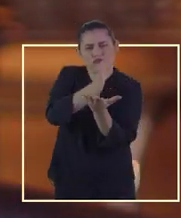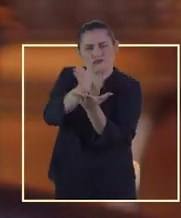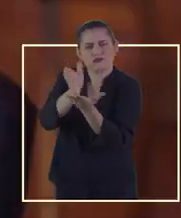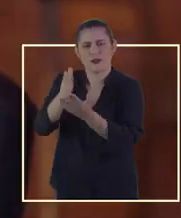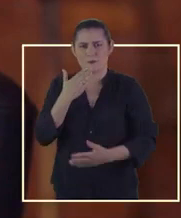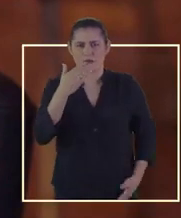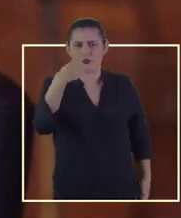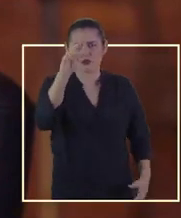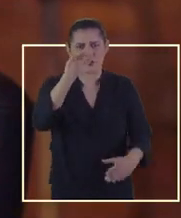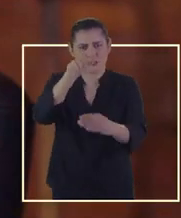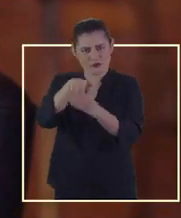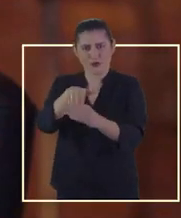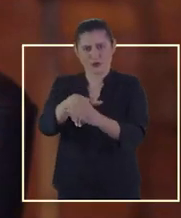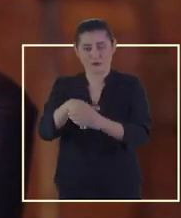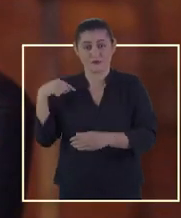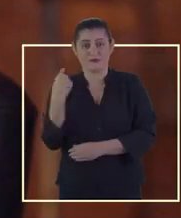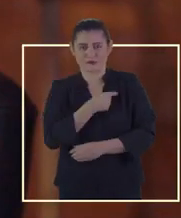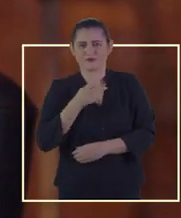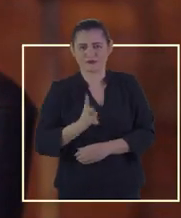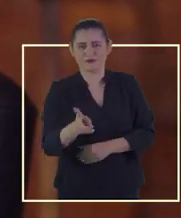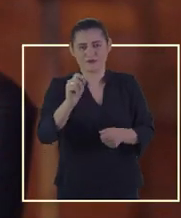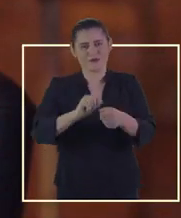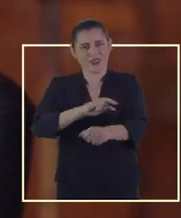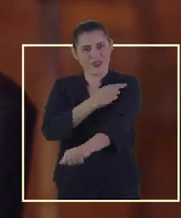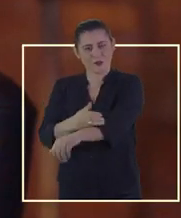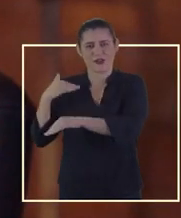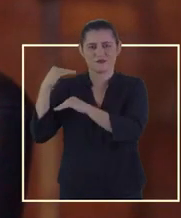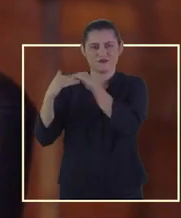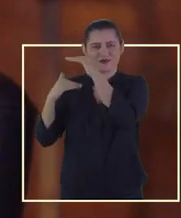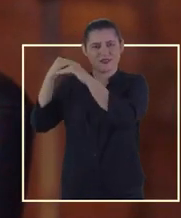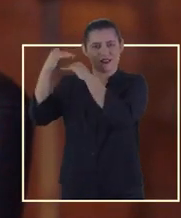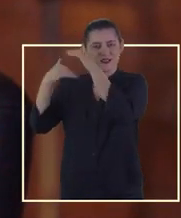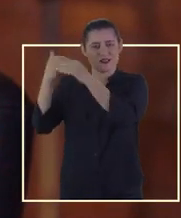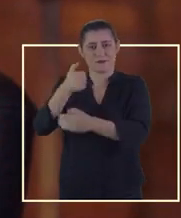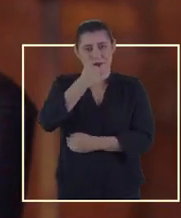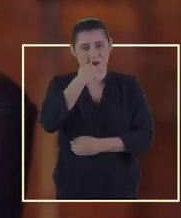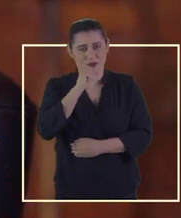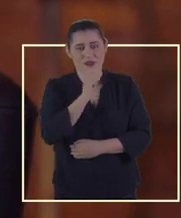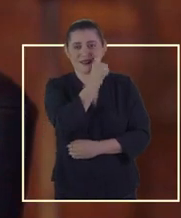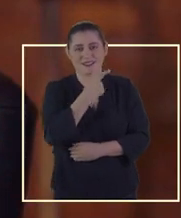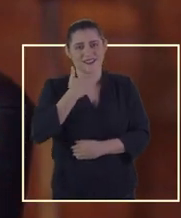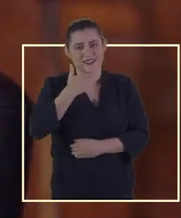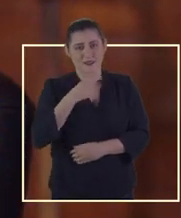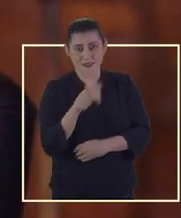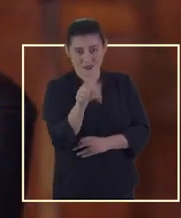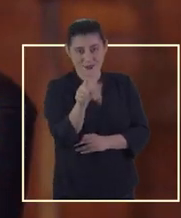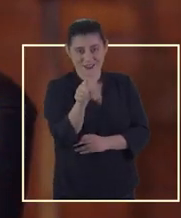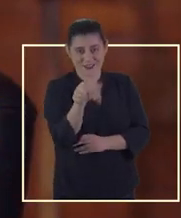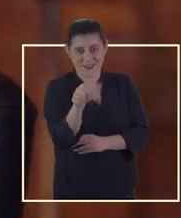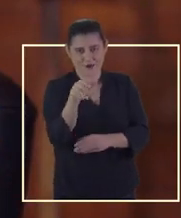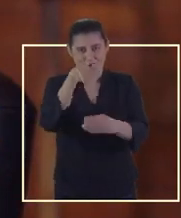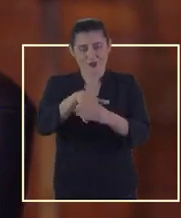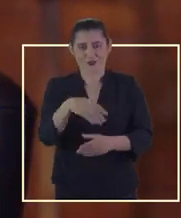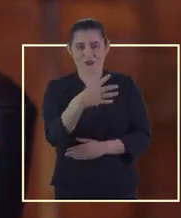as áreas. Peço o voto para continuar fazendo o Rio Branco avançar, com Eduardo, Gladysson e